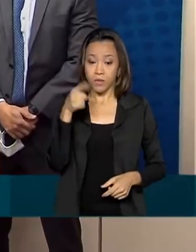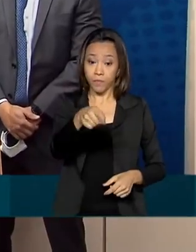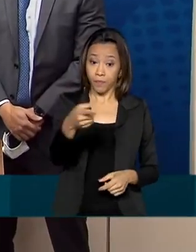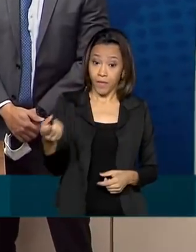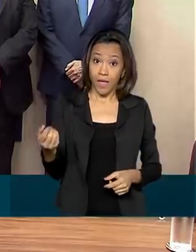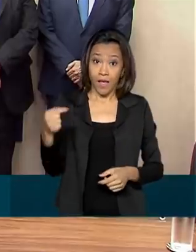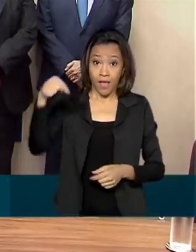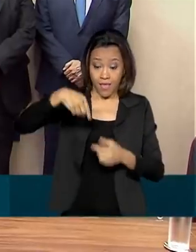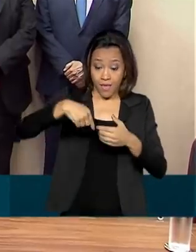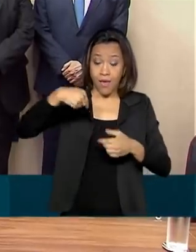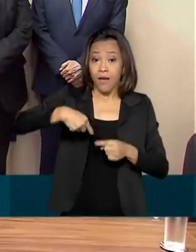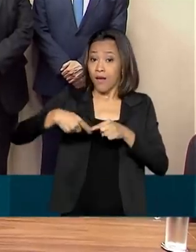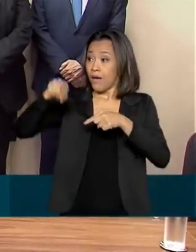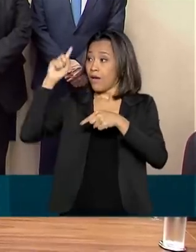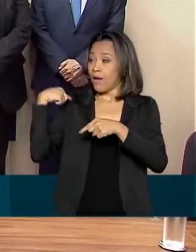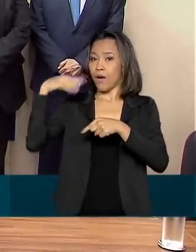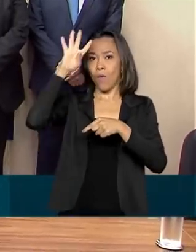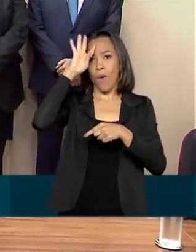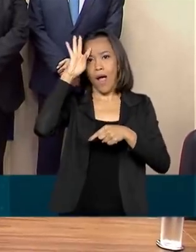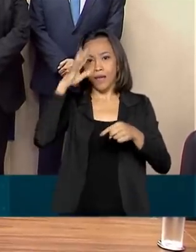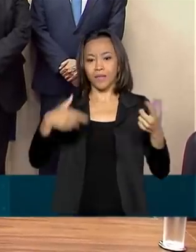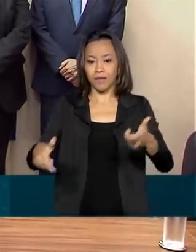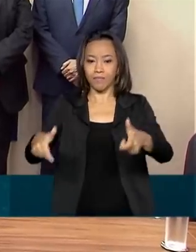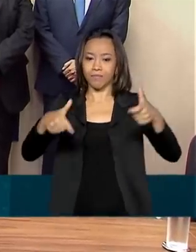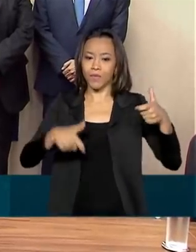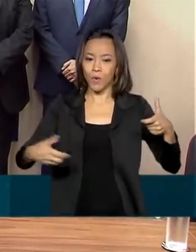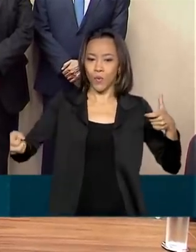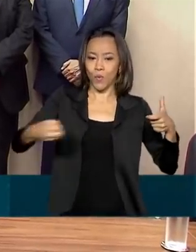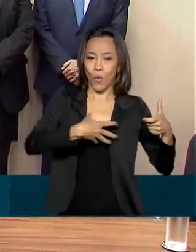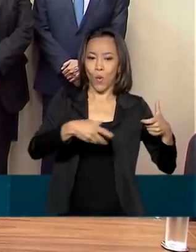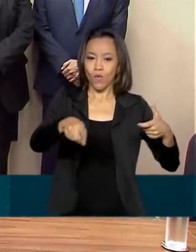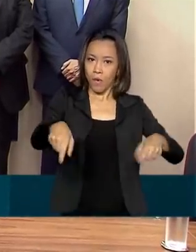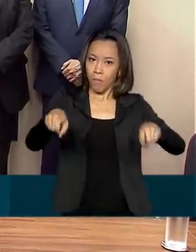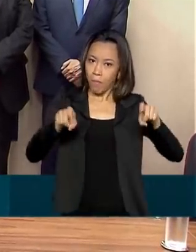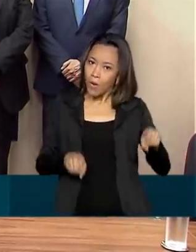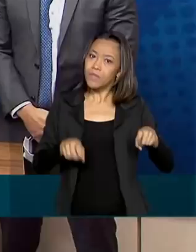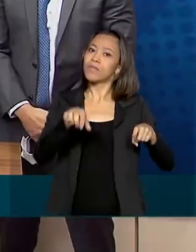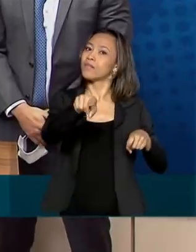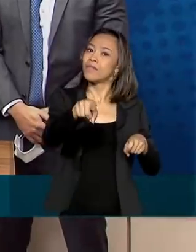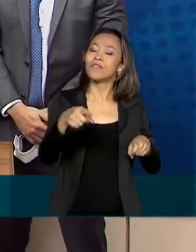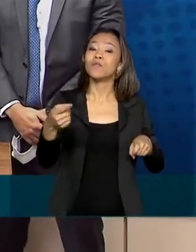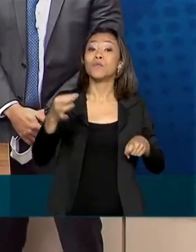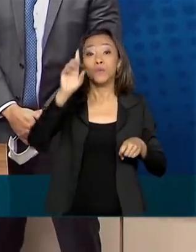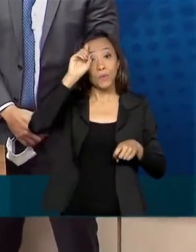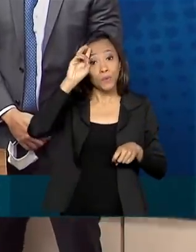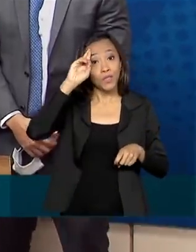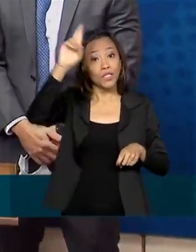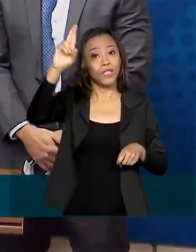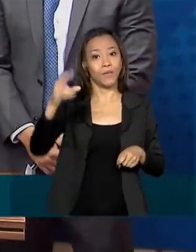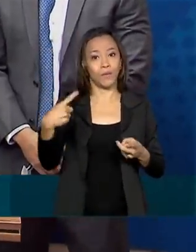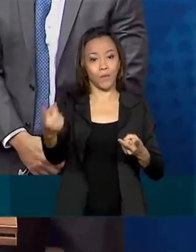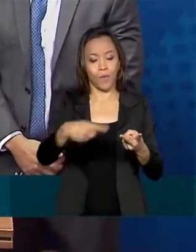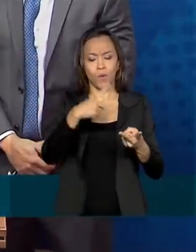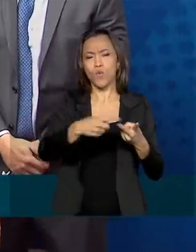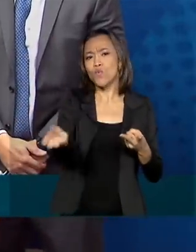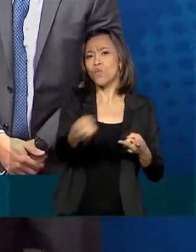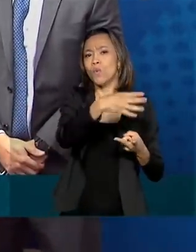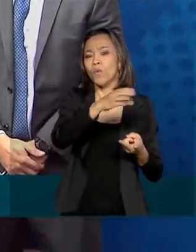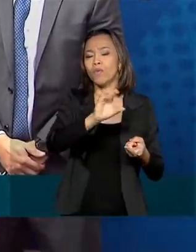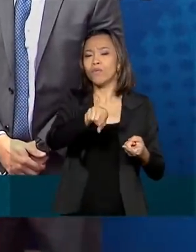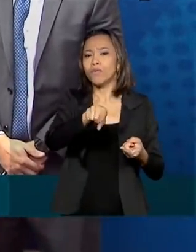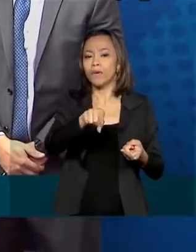quarta-feira, foram preenchidas as cinco vagas do Conselho Diretor da Anatel. O novo conselheiro é Carlos